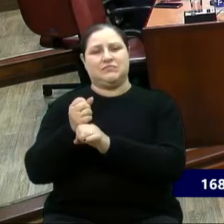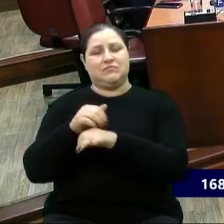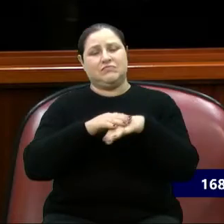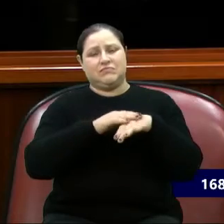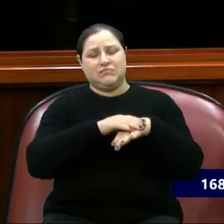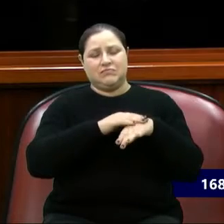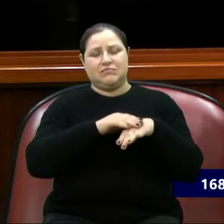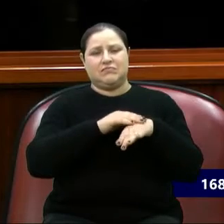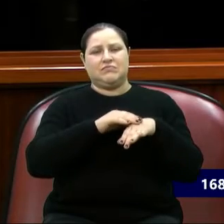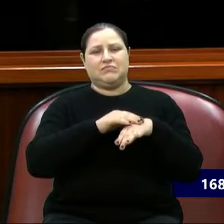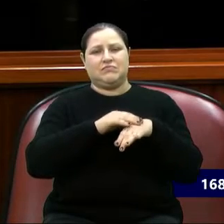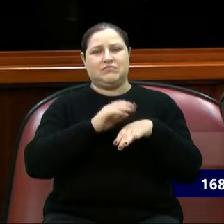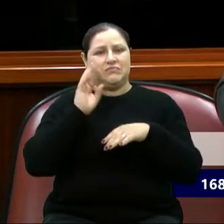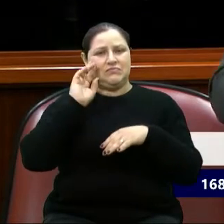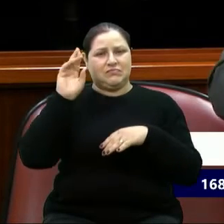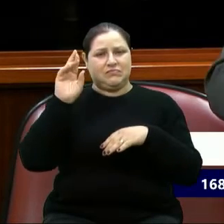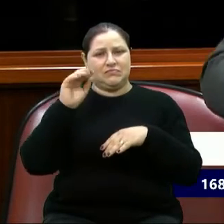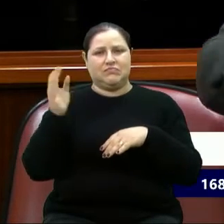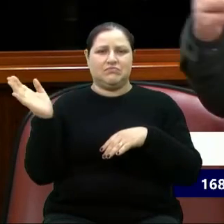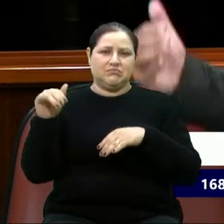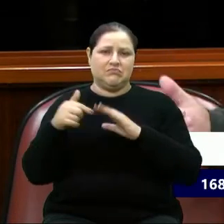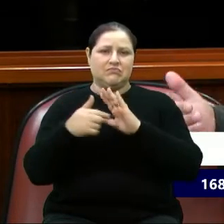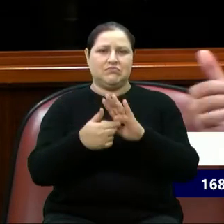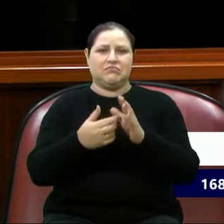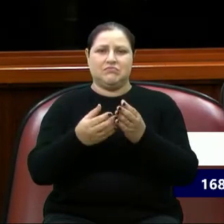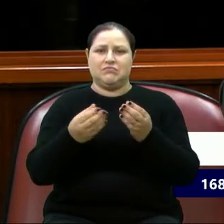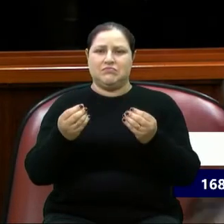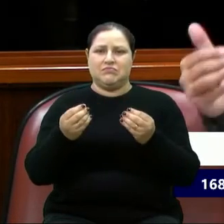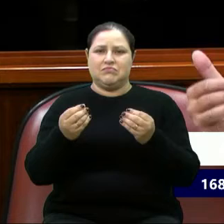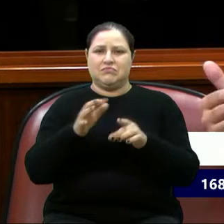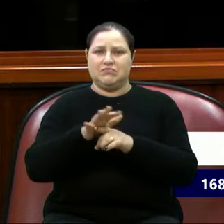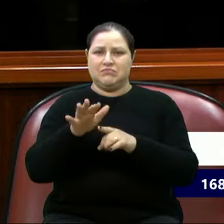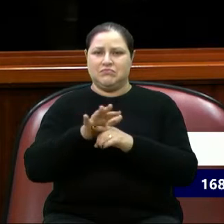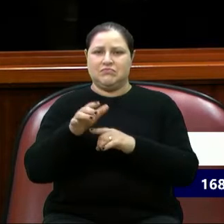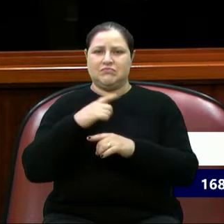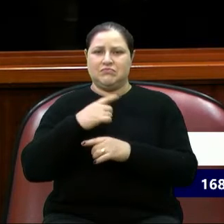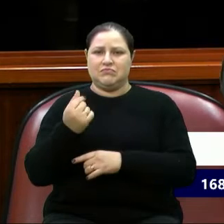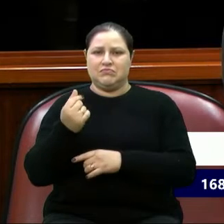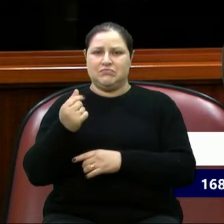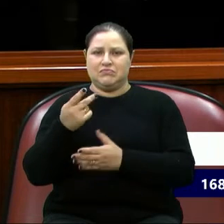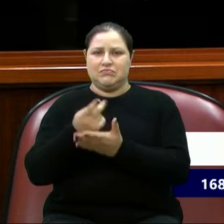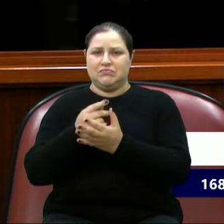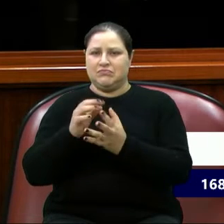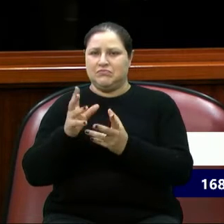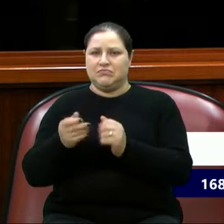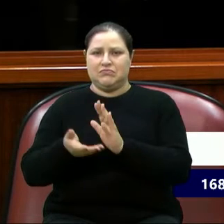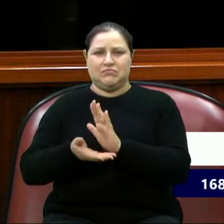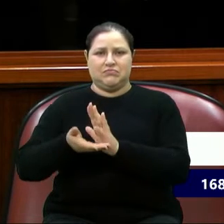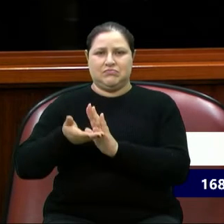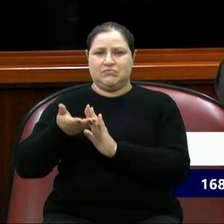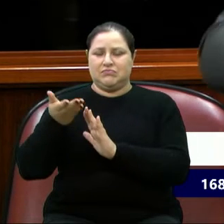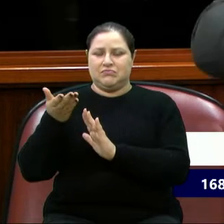traziam uma série de demandas, ou seja, o preço dos produtos, absolutamente todos, aumentou de forma exponencial.